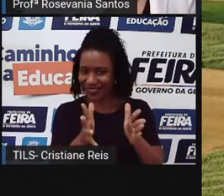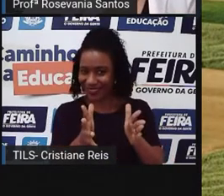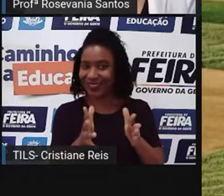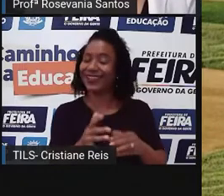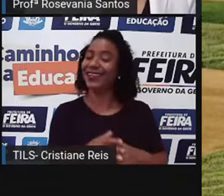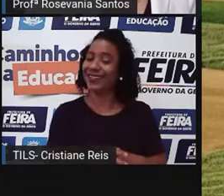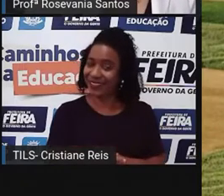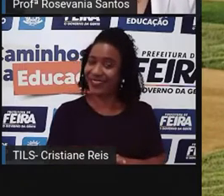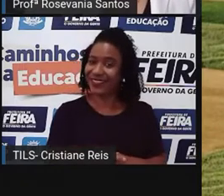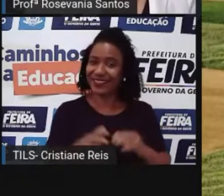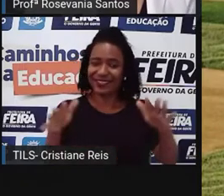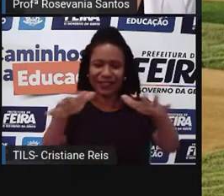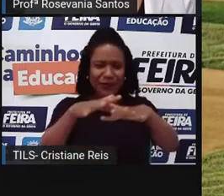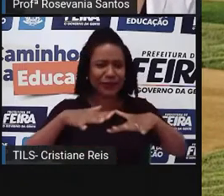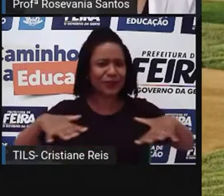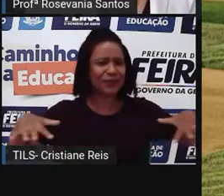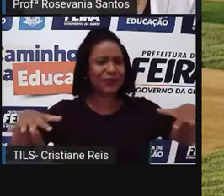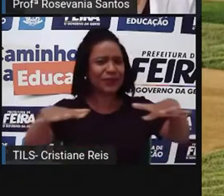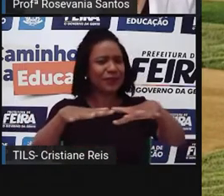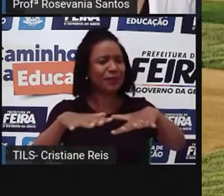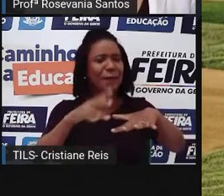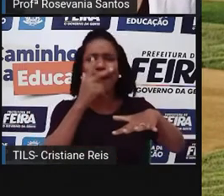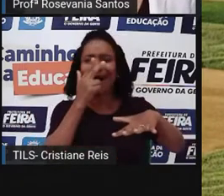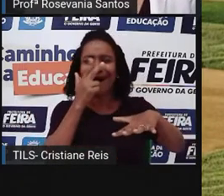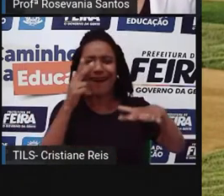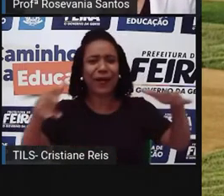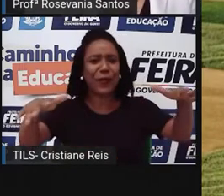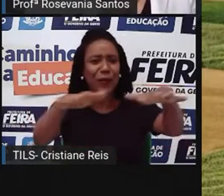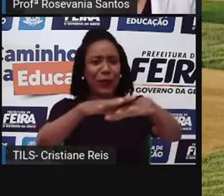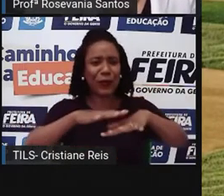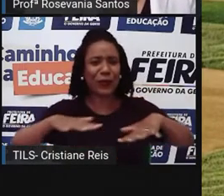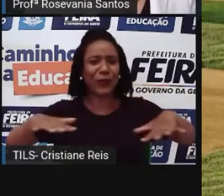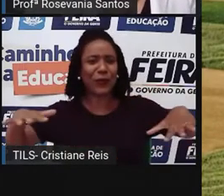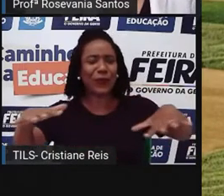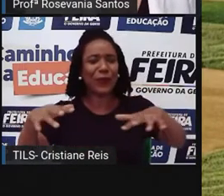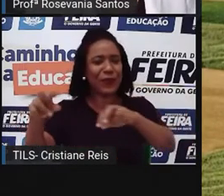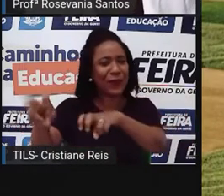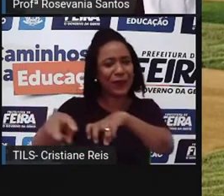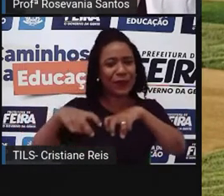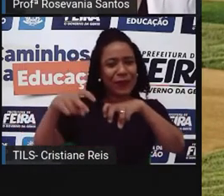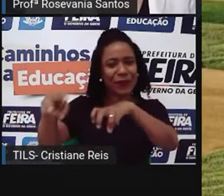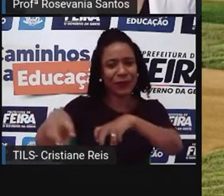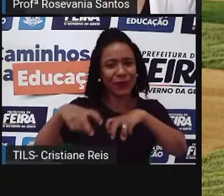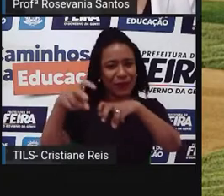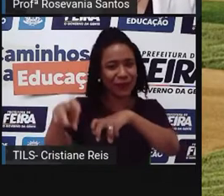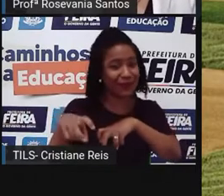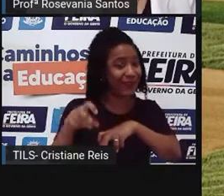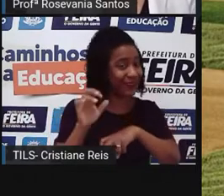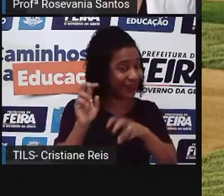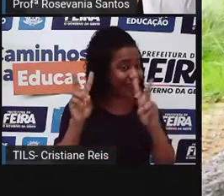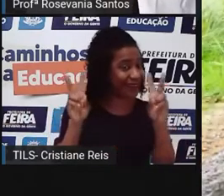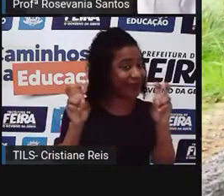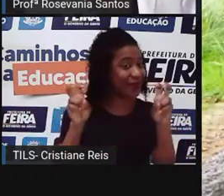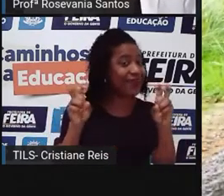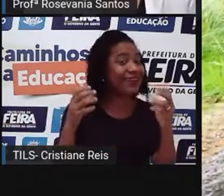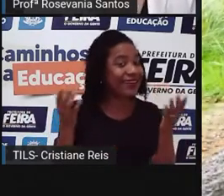saber que tem alguma coisa a ver com o campo, né? Será que essa sua impressão inicial estava certa? Vamos lá?